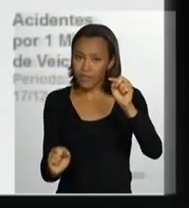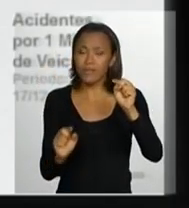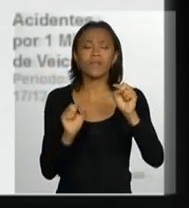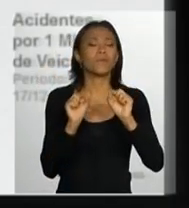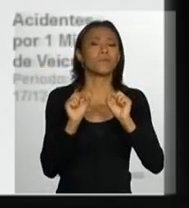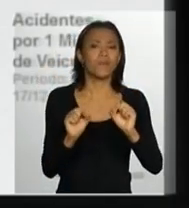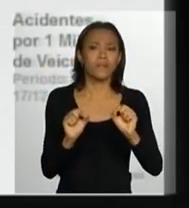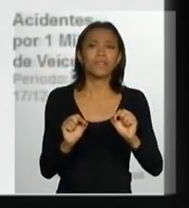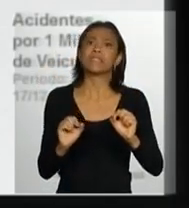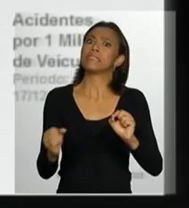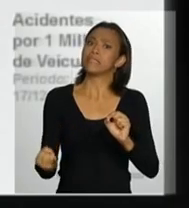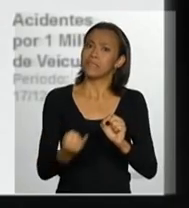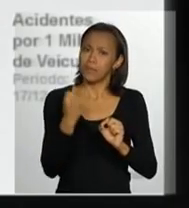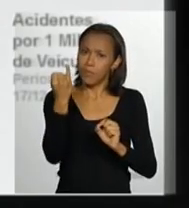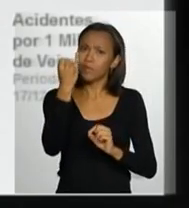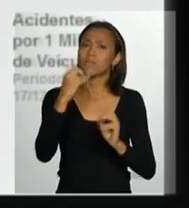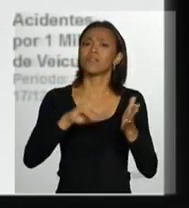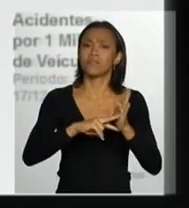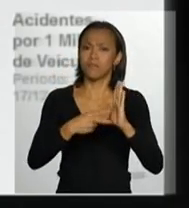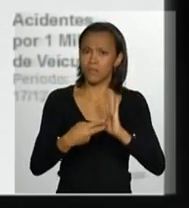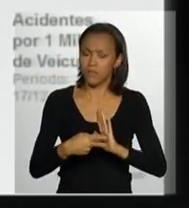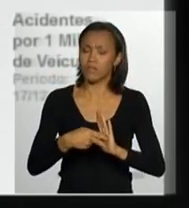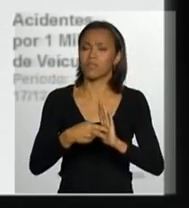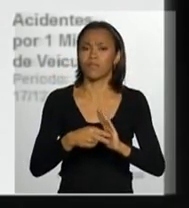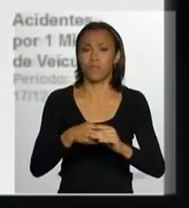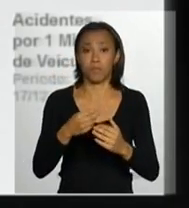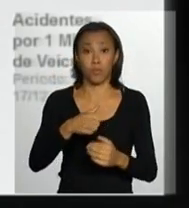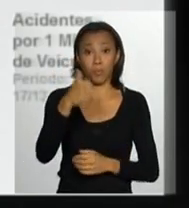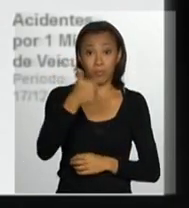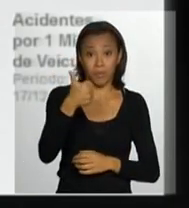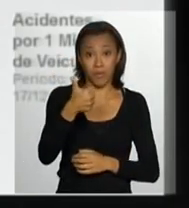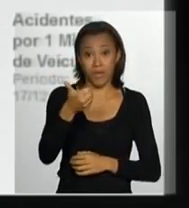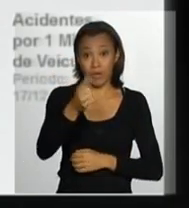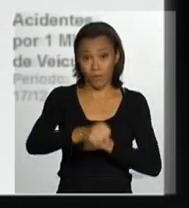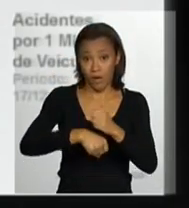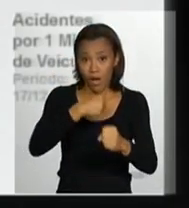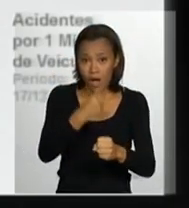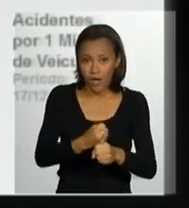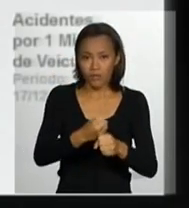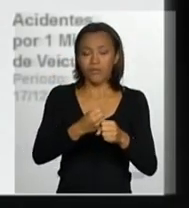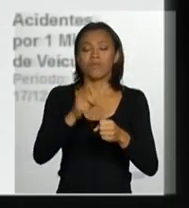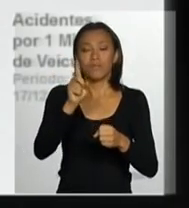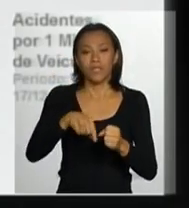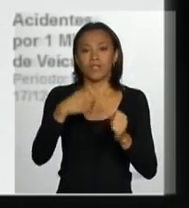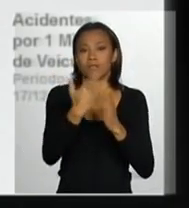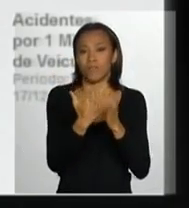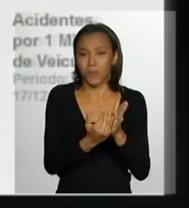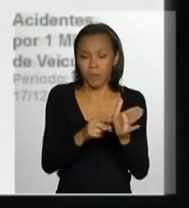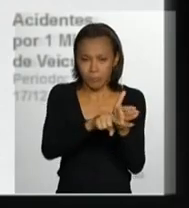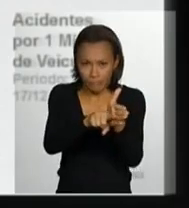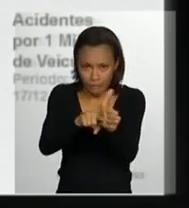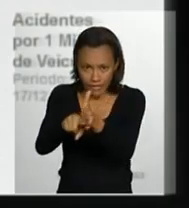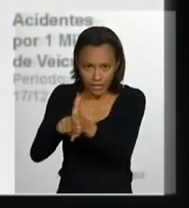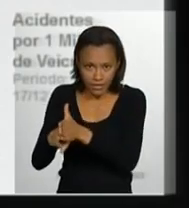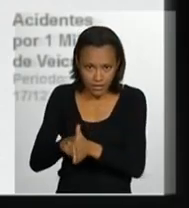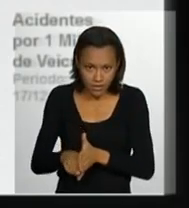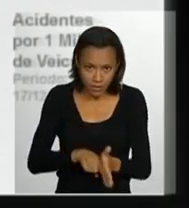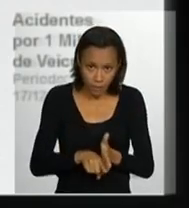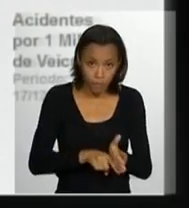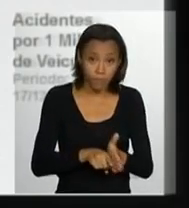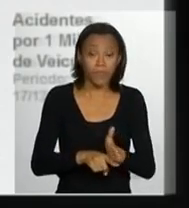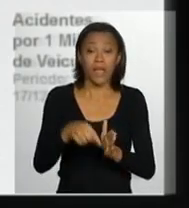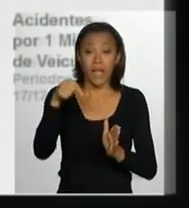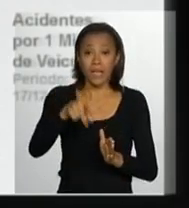% é uma queda muito significativa para um primeiro ano de operação. Razão pela qual nós avaliamos que a operação